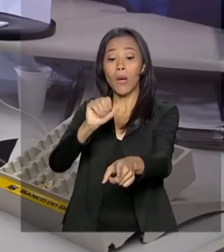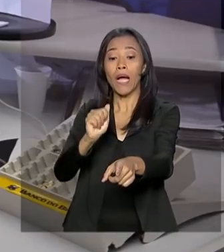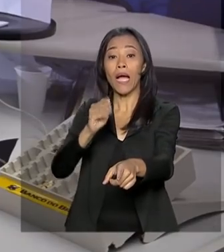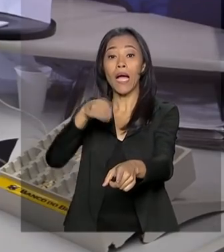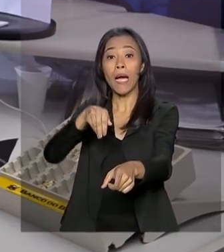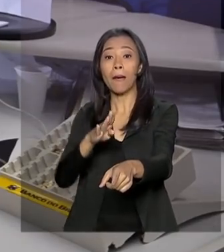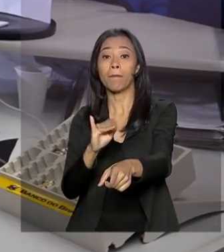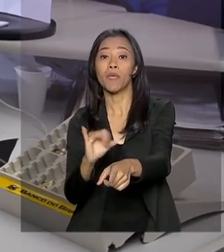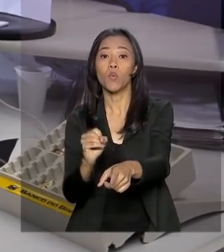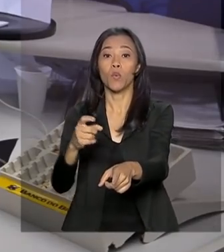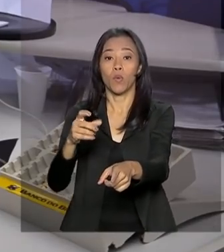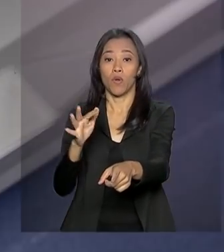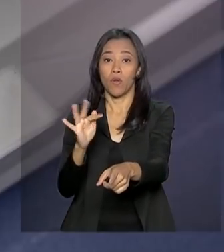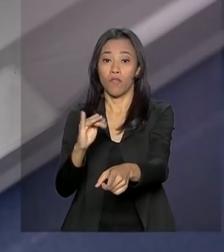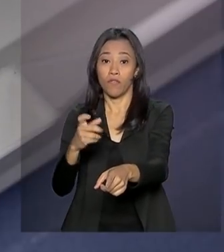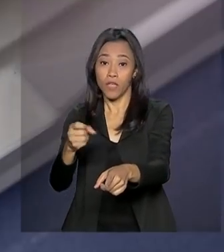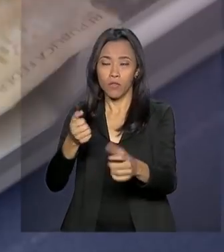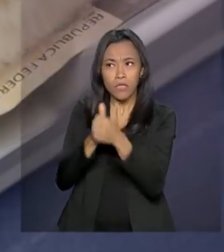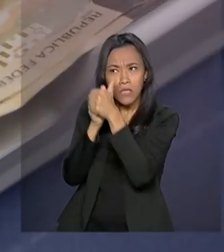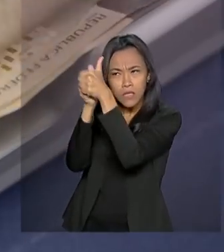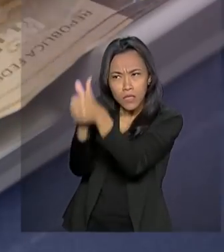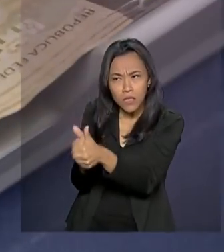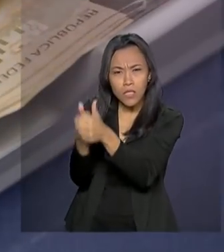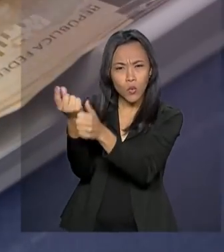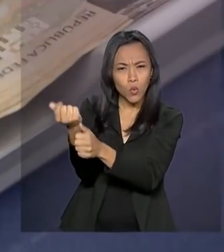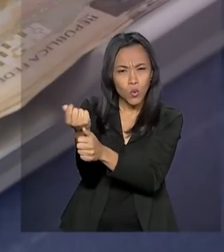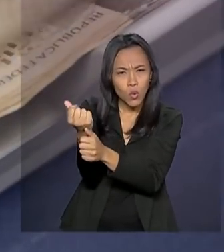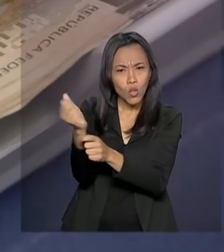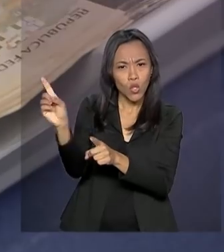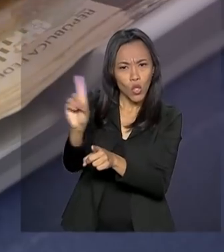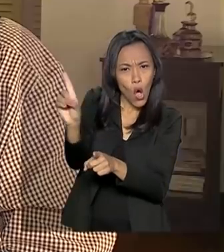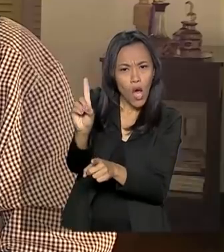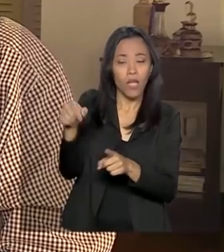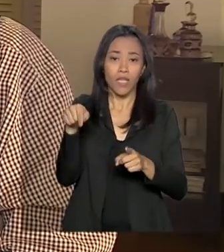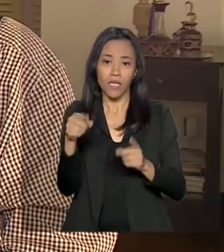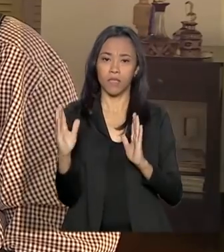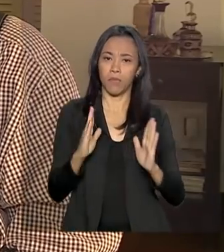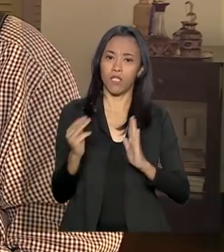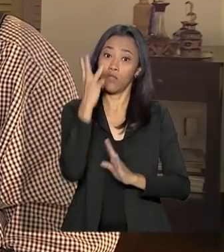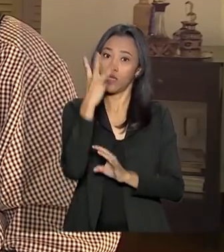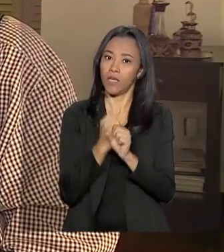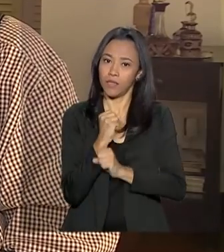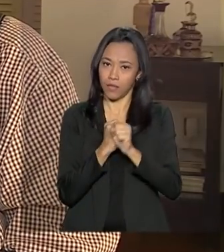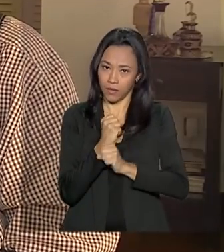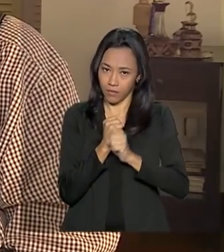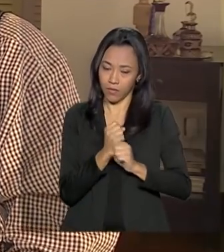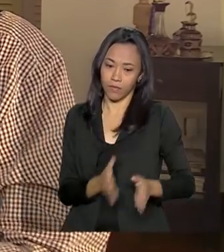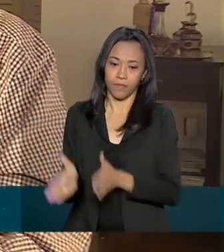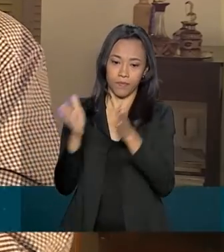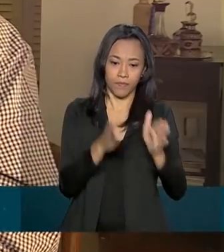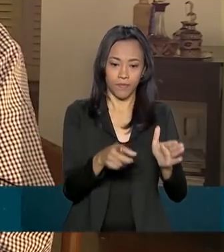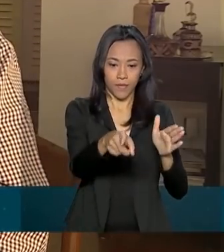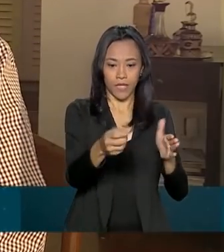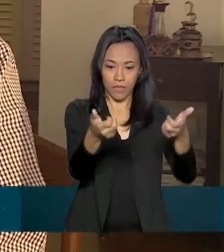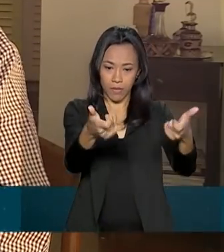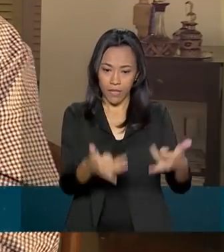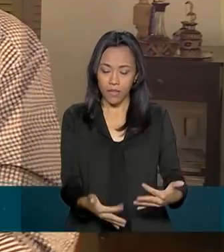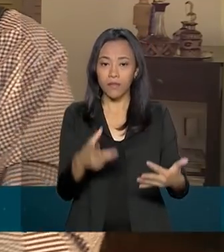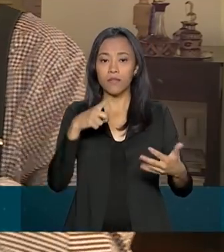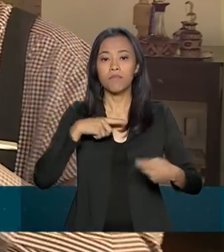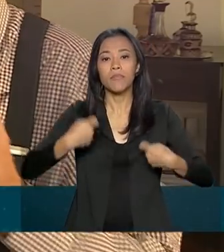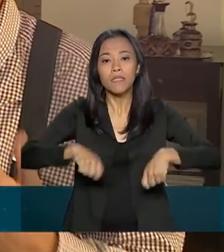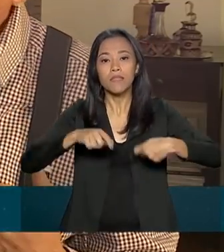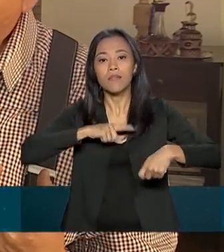atrelada ao dólar. A receita funcionou por cerca de três anos. O nome do jogo é Transparência, que traz